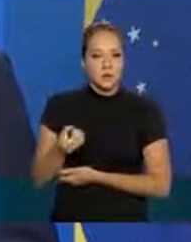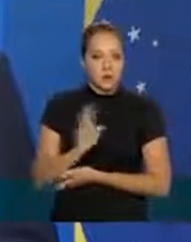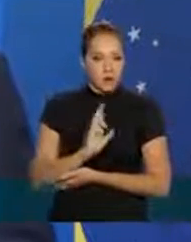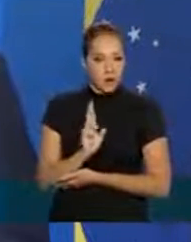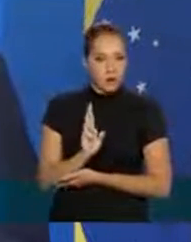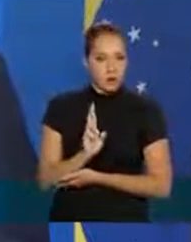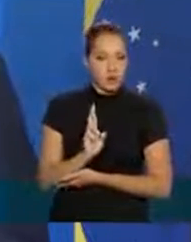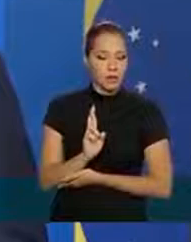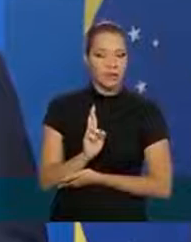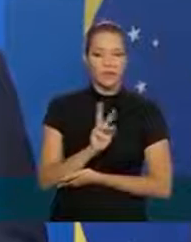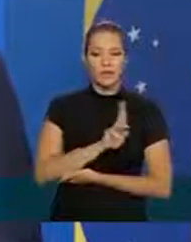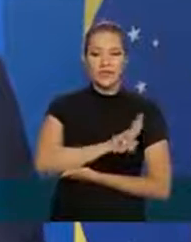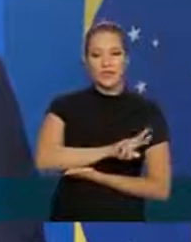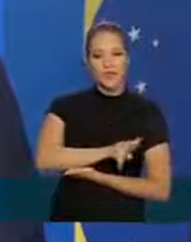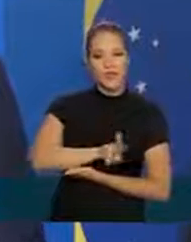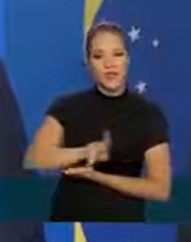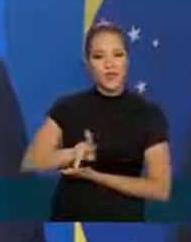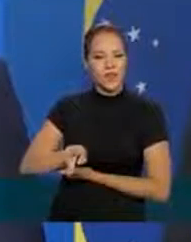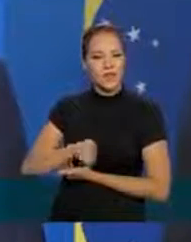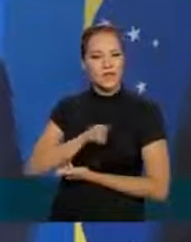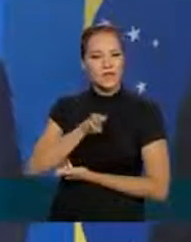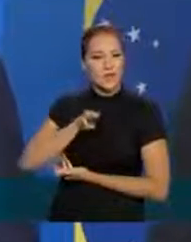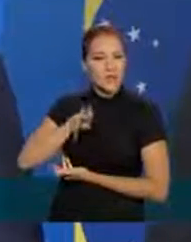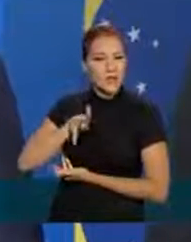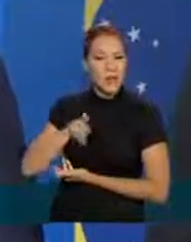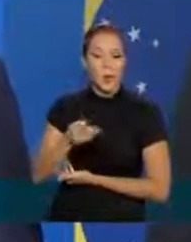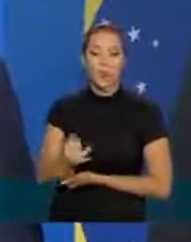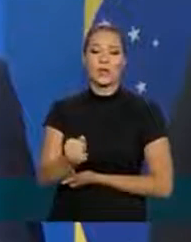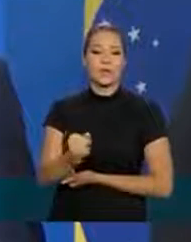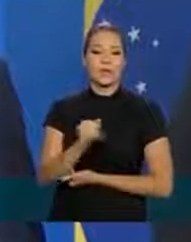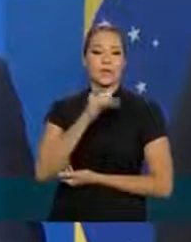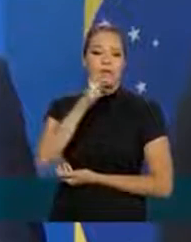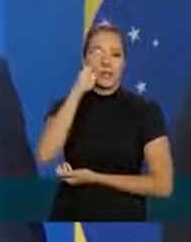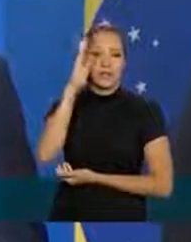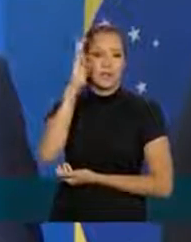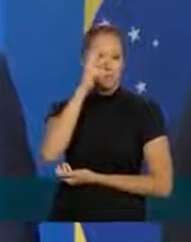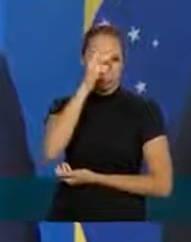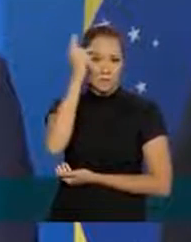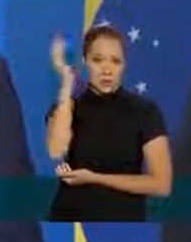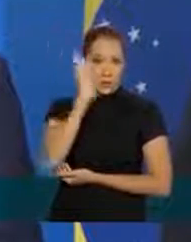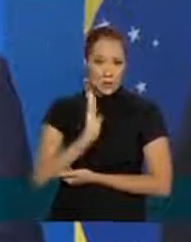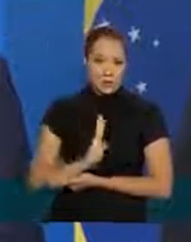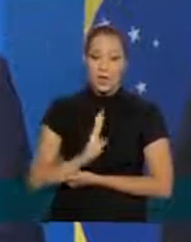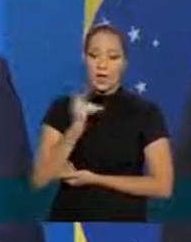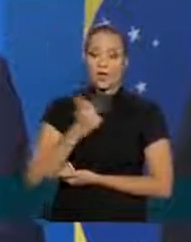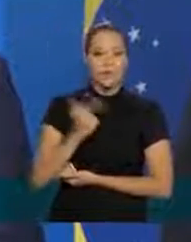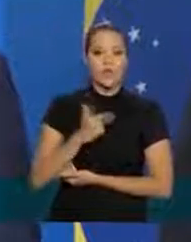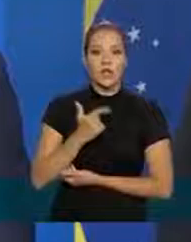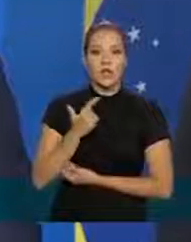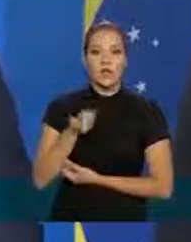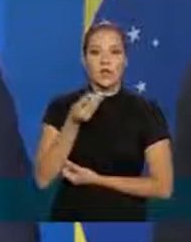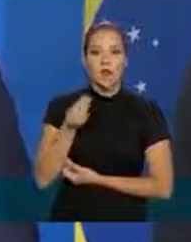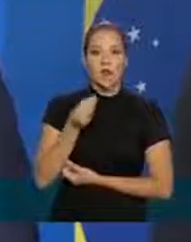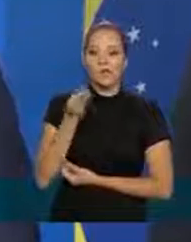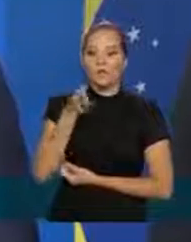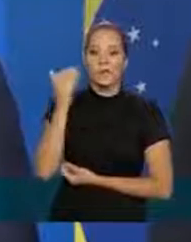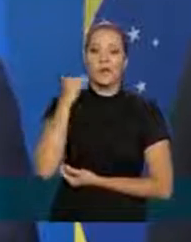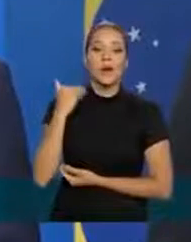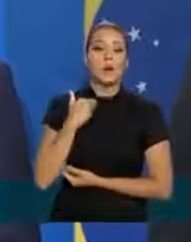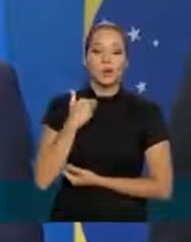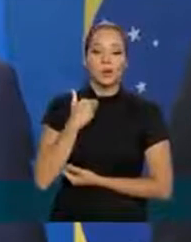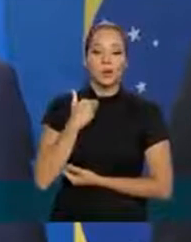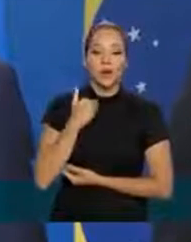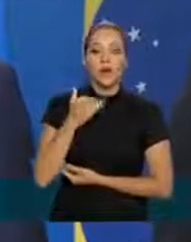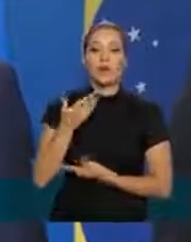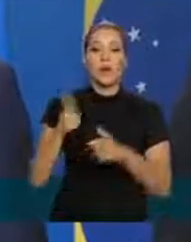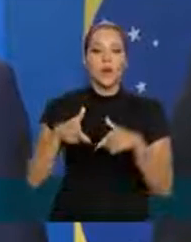vários milhões de brasileiros não tem conta em banco então aonde que eles irão na Caixa ou